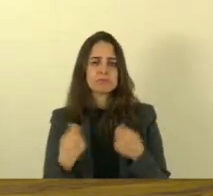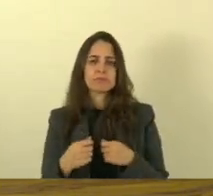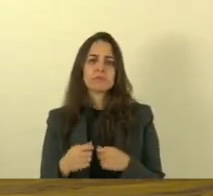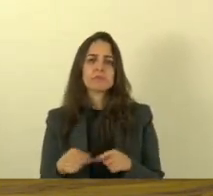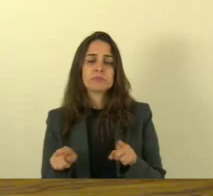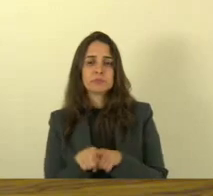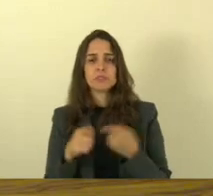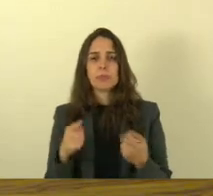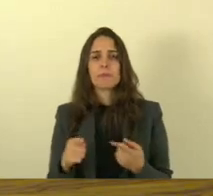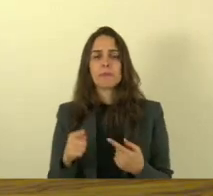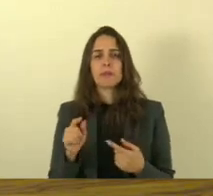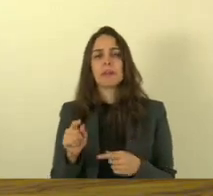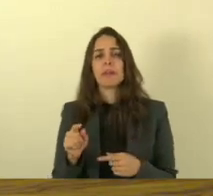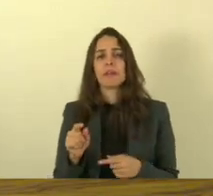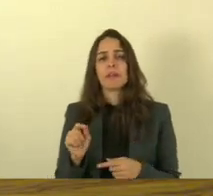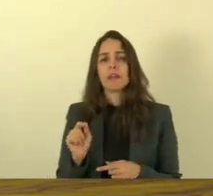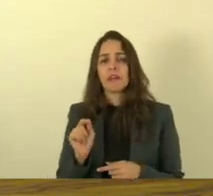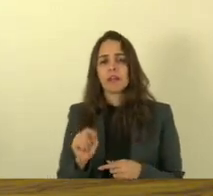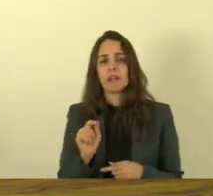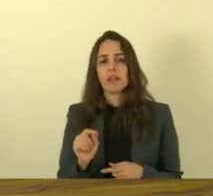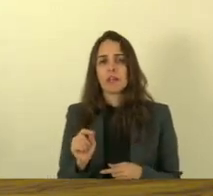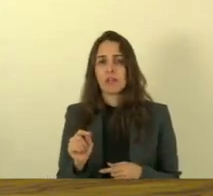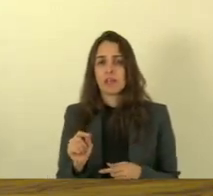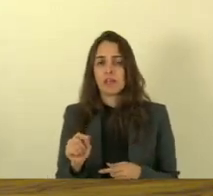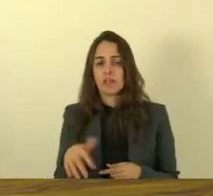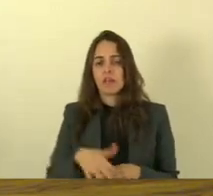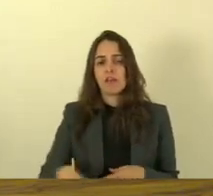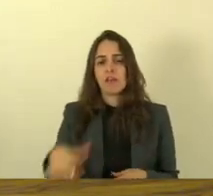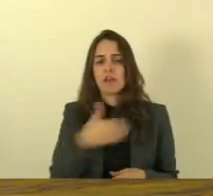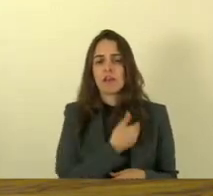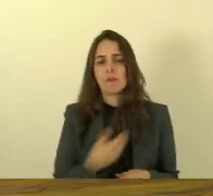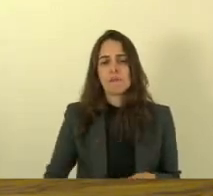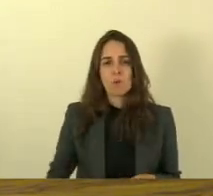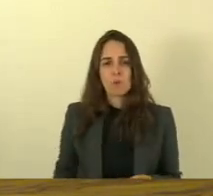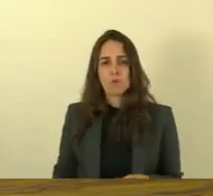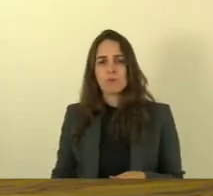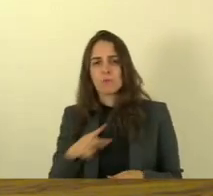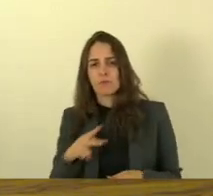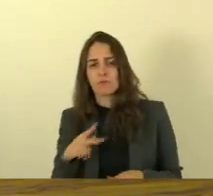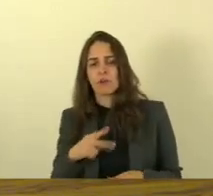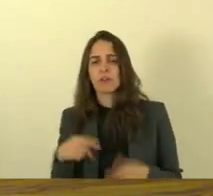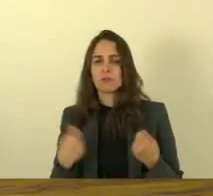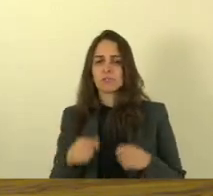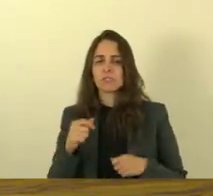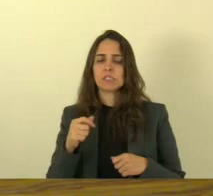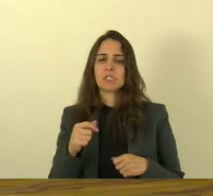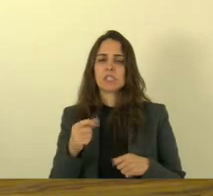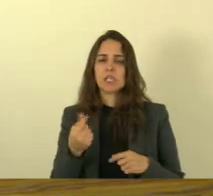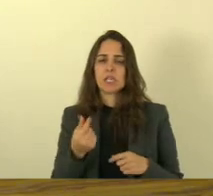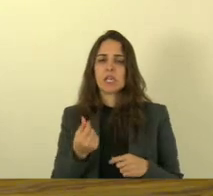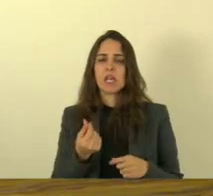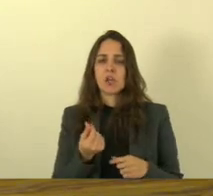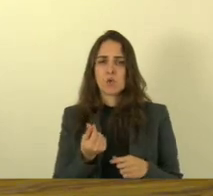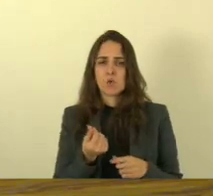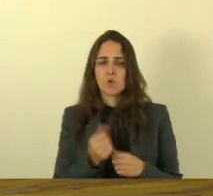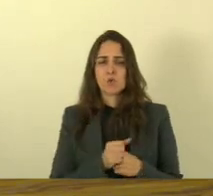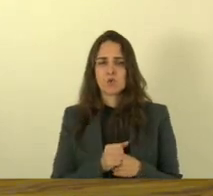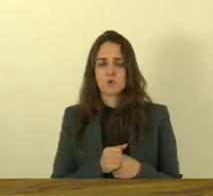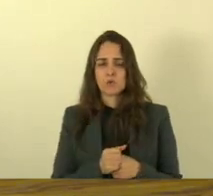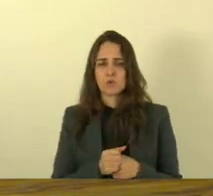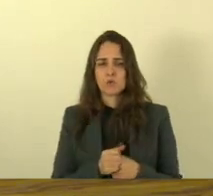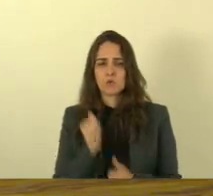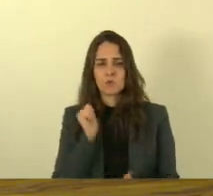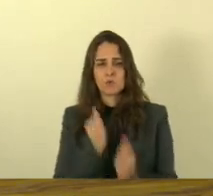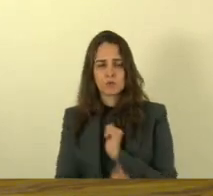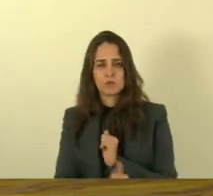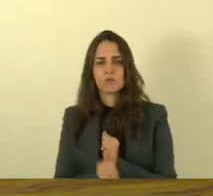privado mas também do poder público que precisa de recursos a Desportiva ela brilhou nesse período